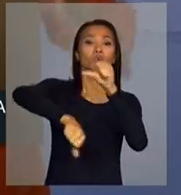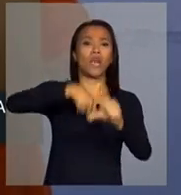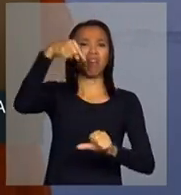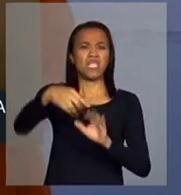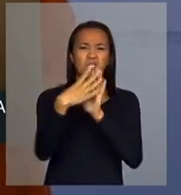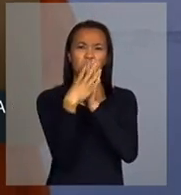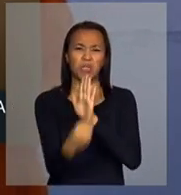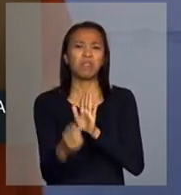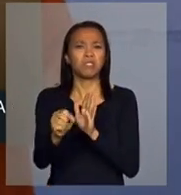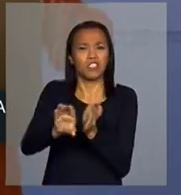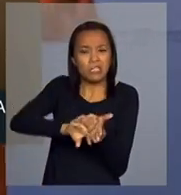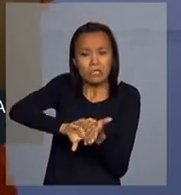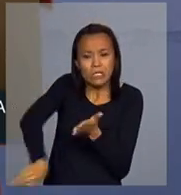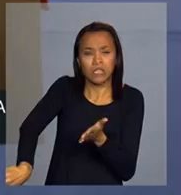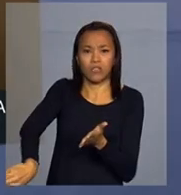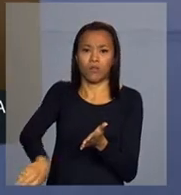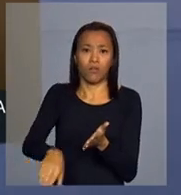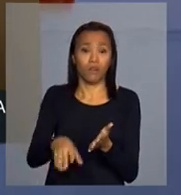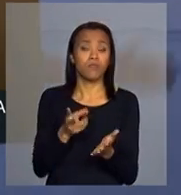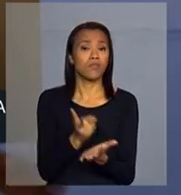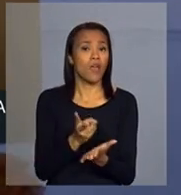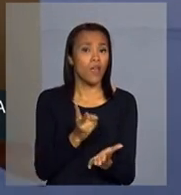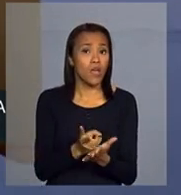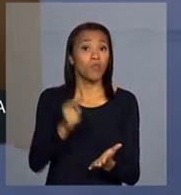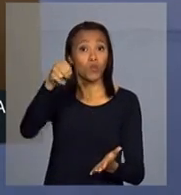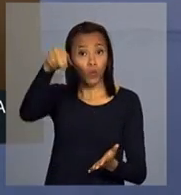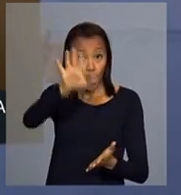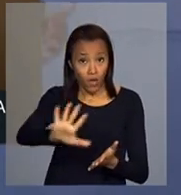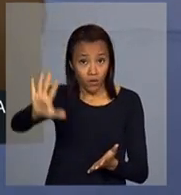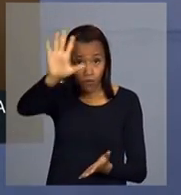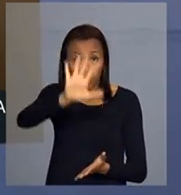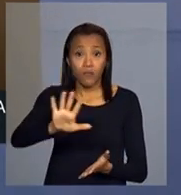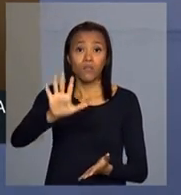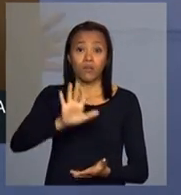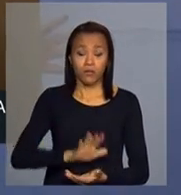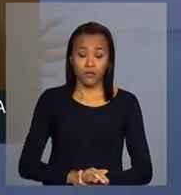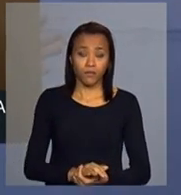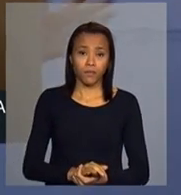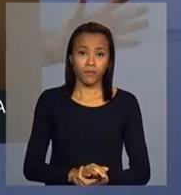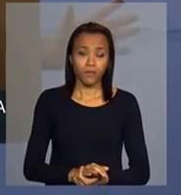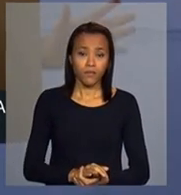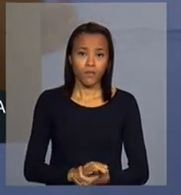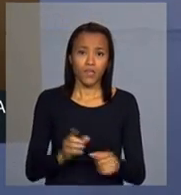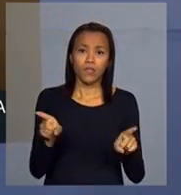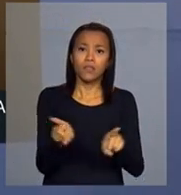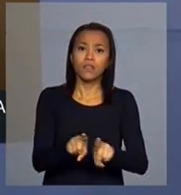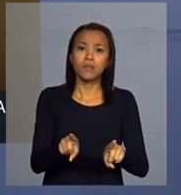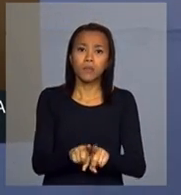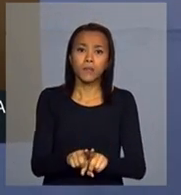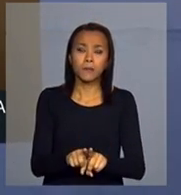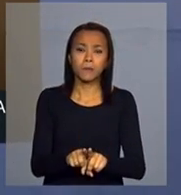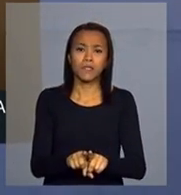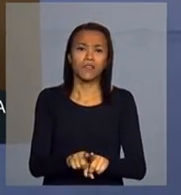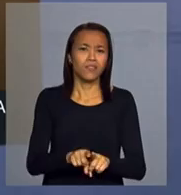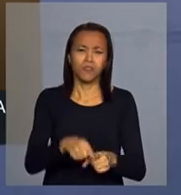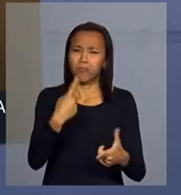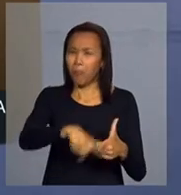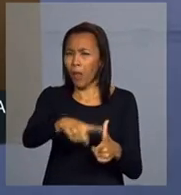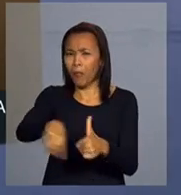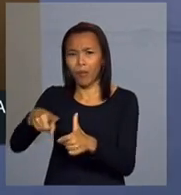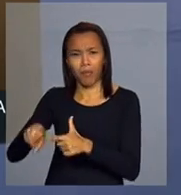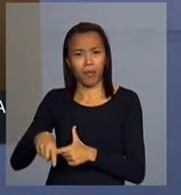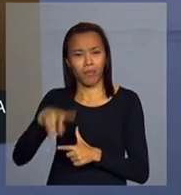exclusão de Pernambuco, do Nordeste, das questões brasileiras.